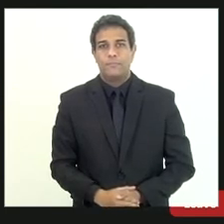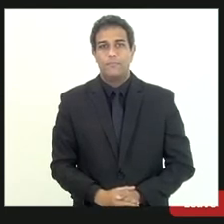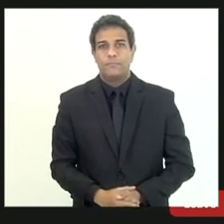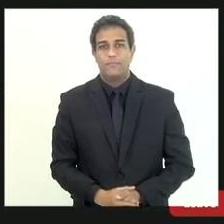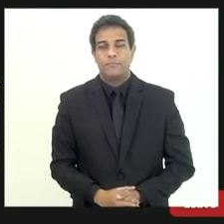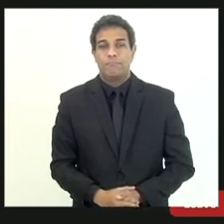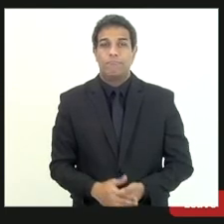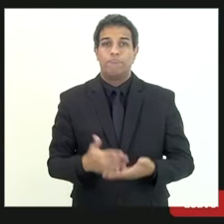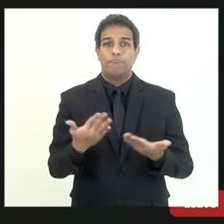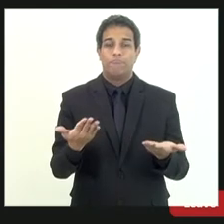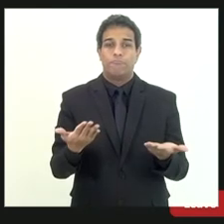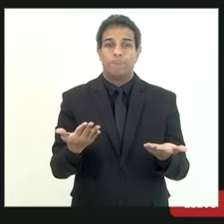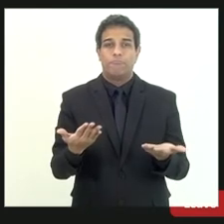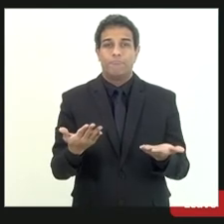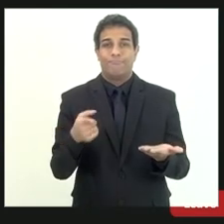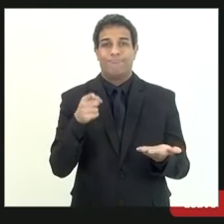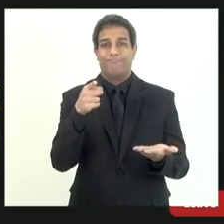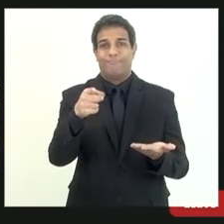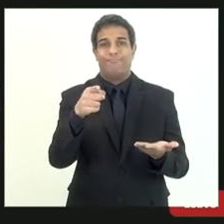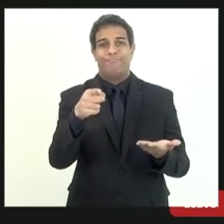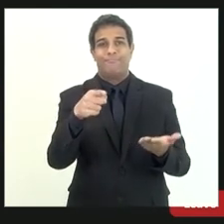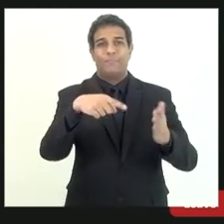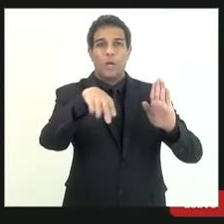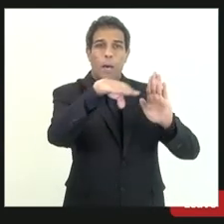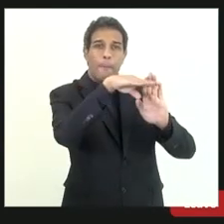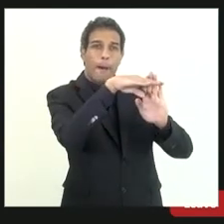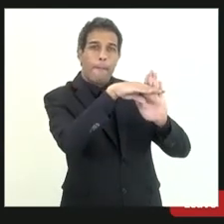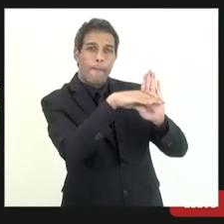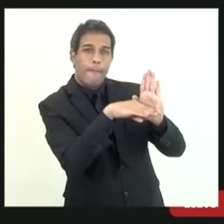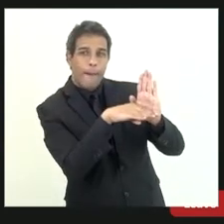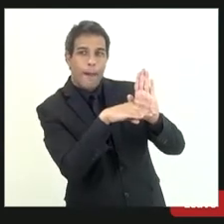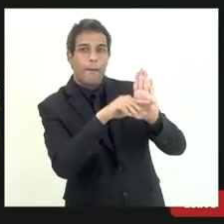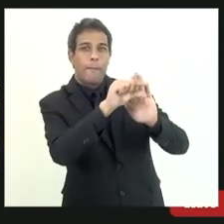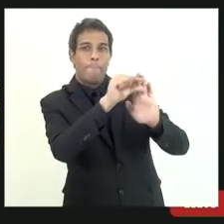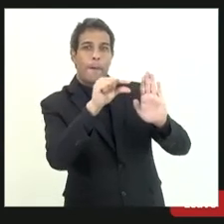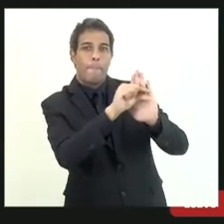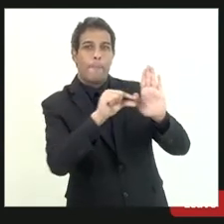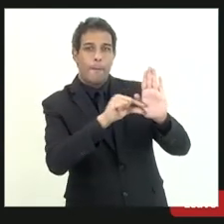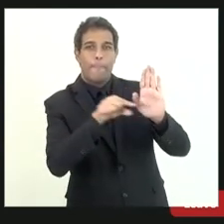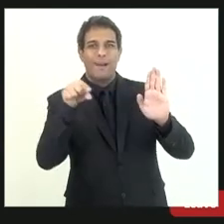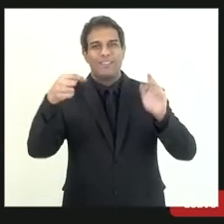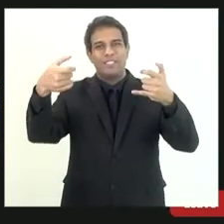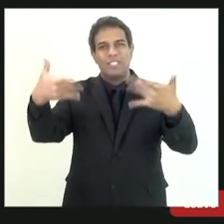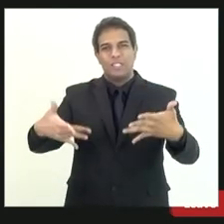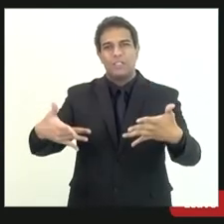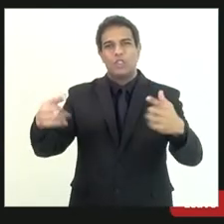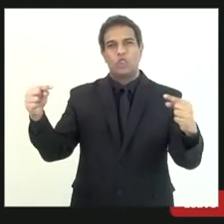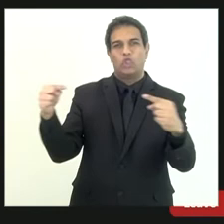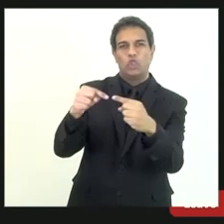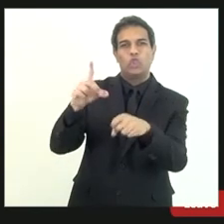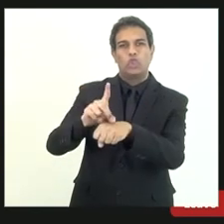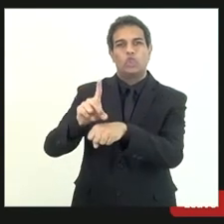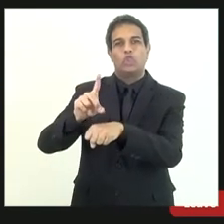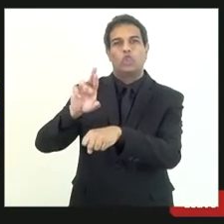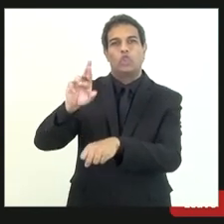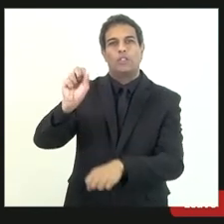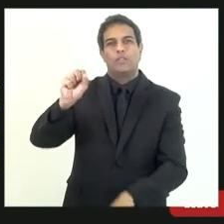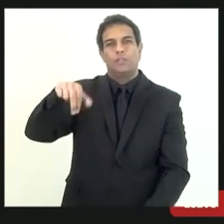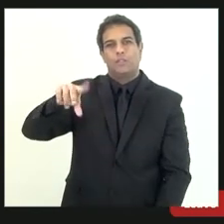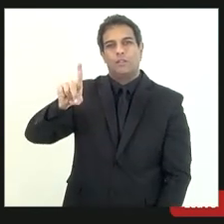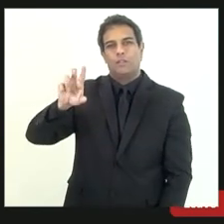e aqui amadurecendo nas nossas conversas que exatamente o doutor André teve oportunidade de explicar muito melhor do que eu